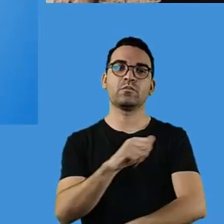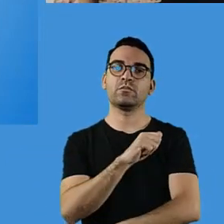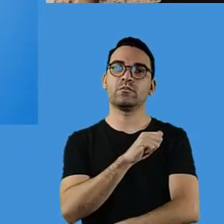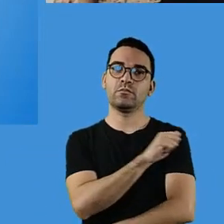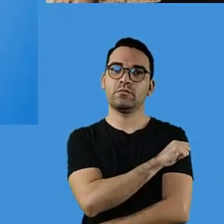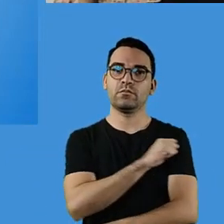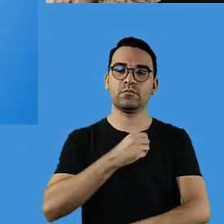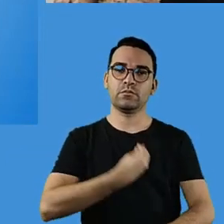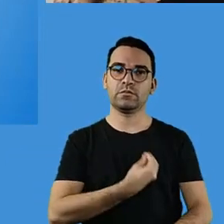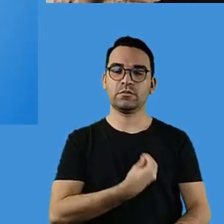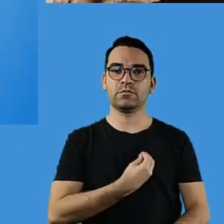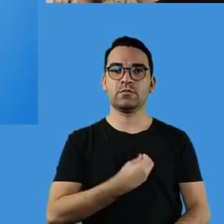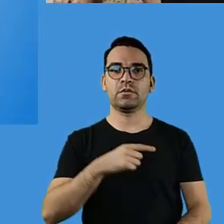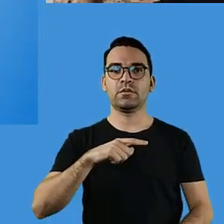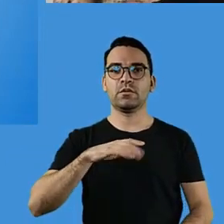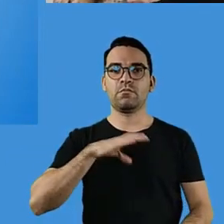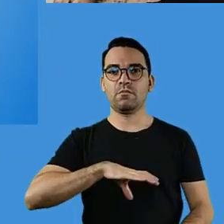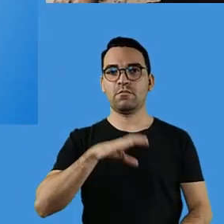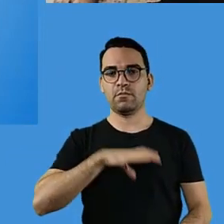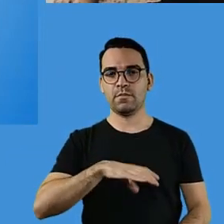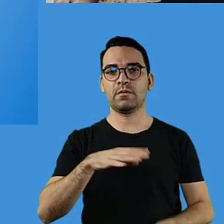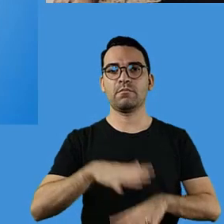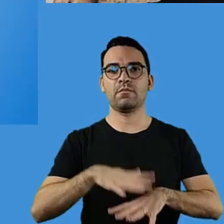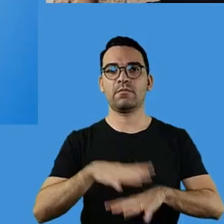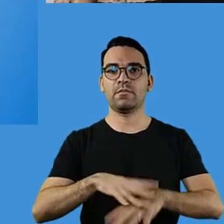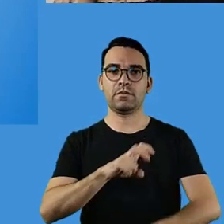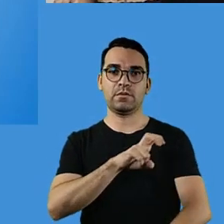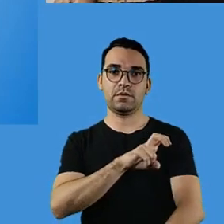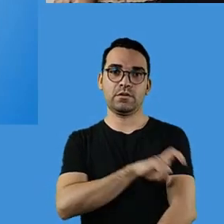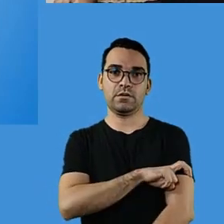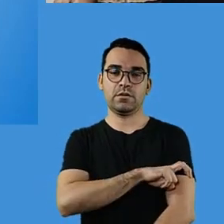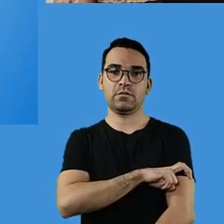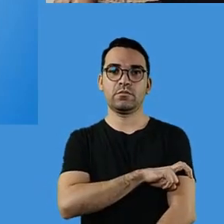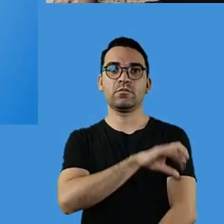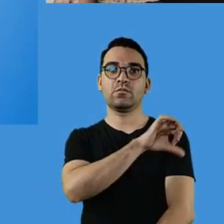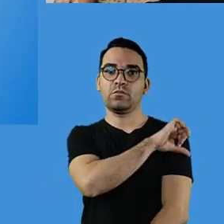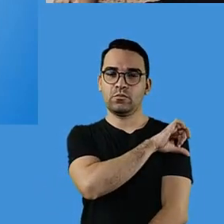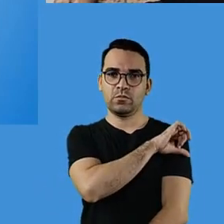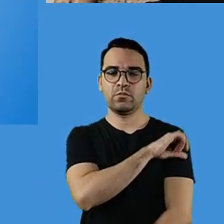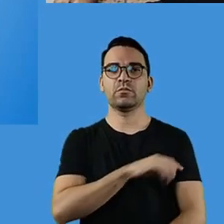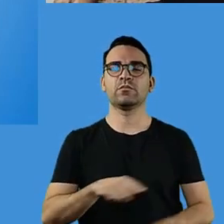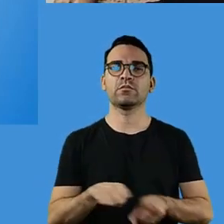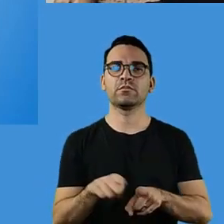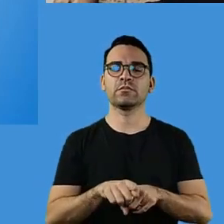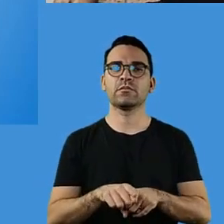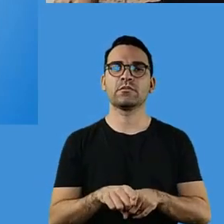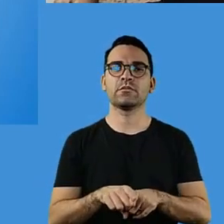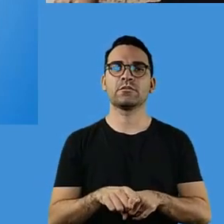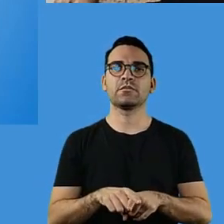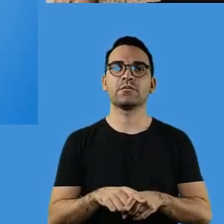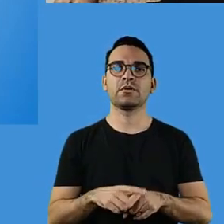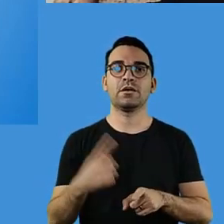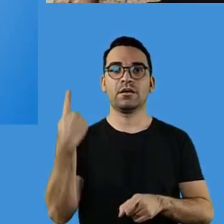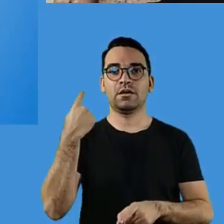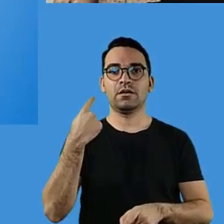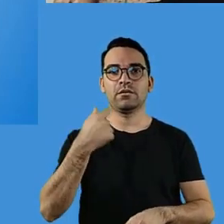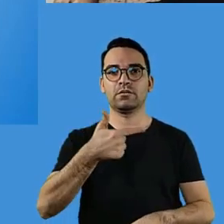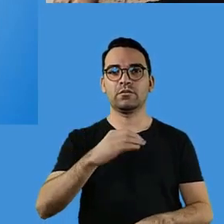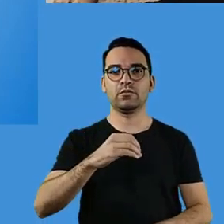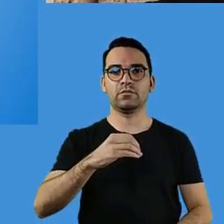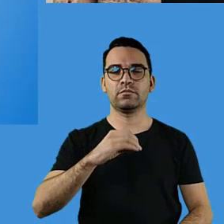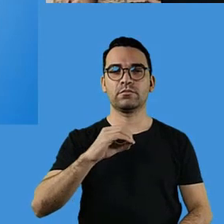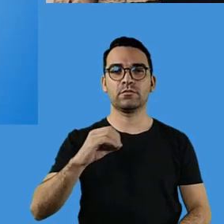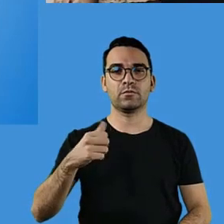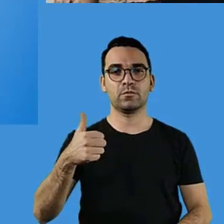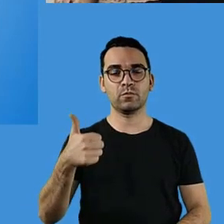será no componente de língua portuguesa e matemática para os quintos e nonos anos. A matriz é antiga, é de 2001.